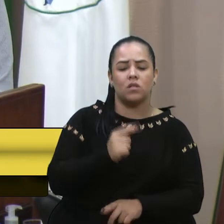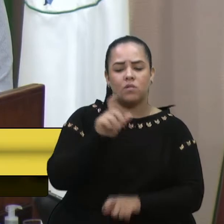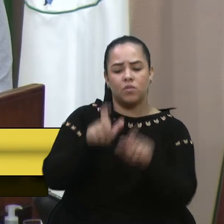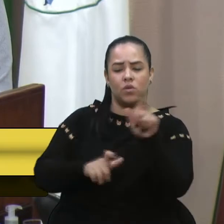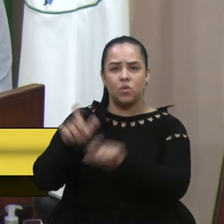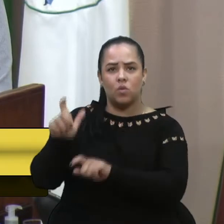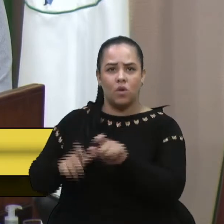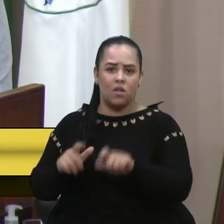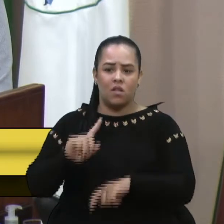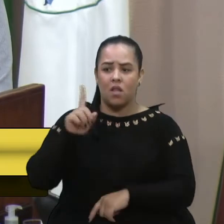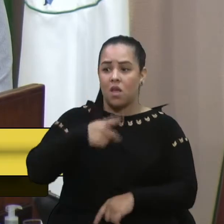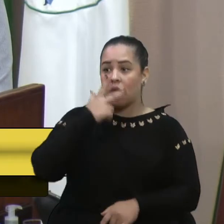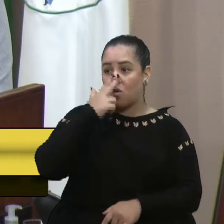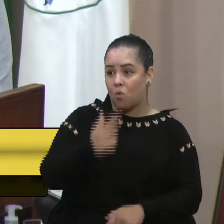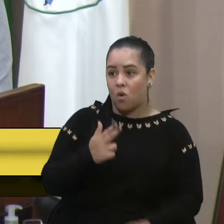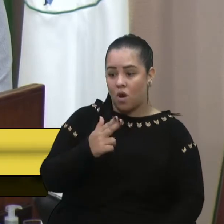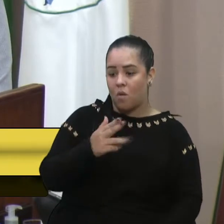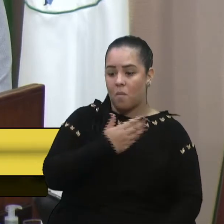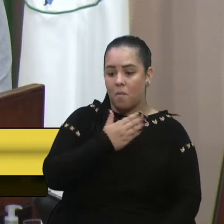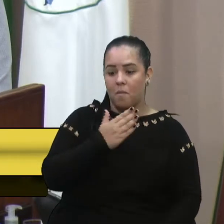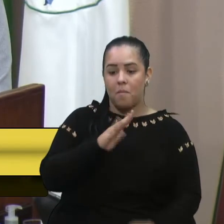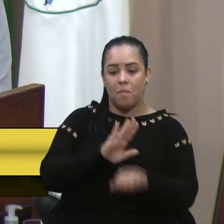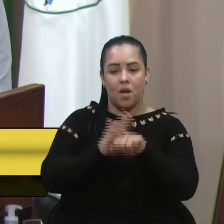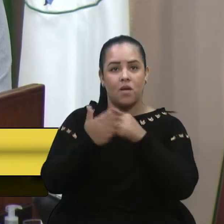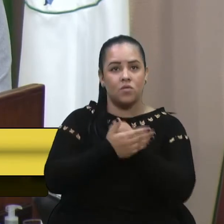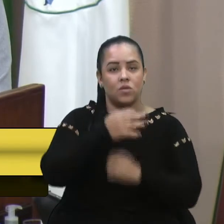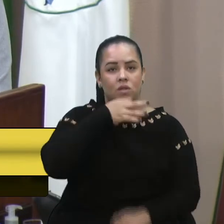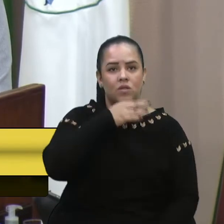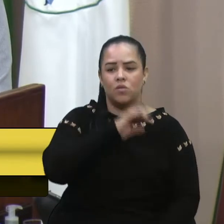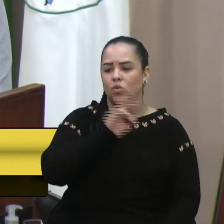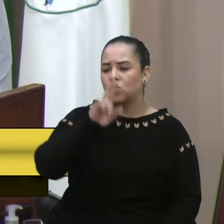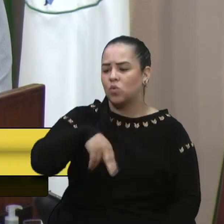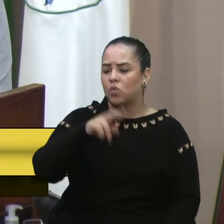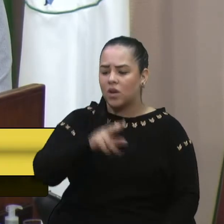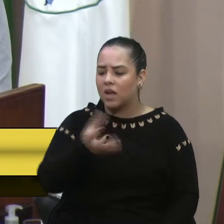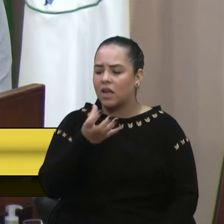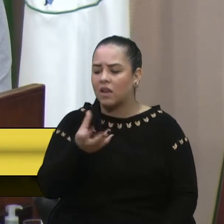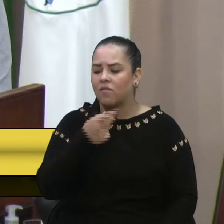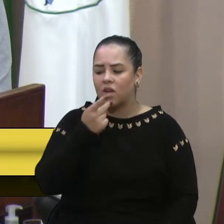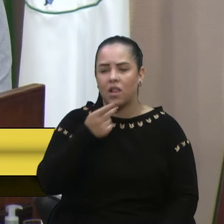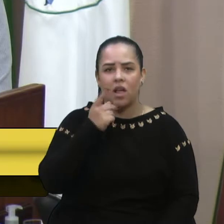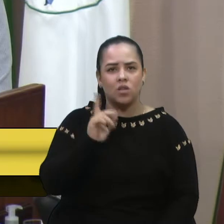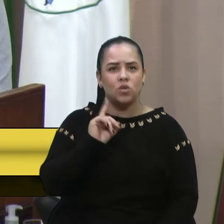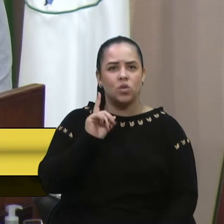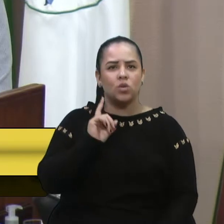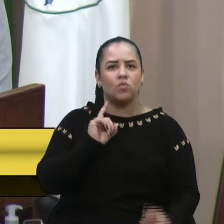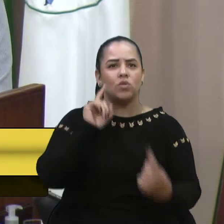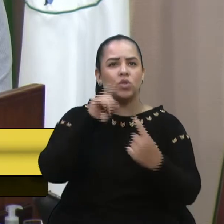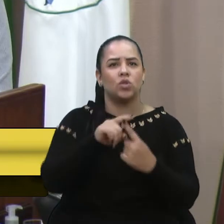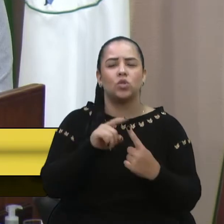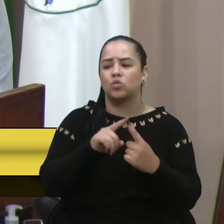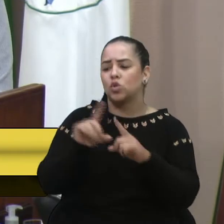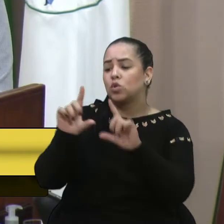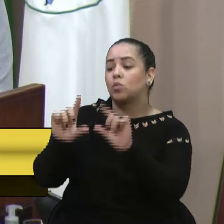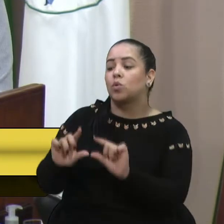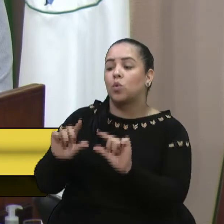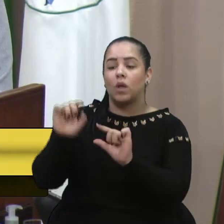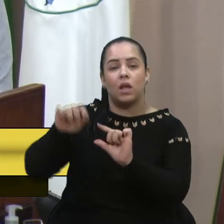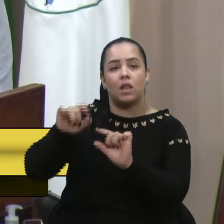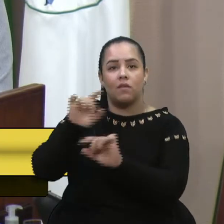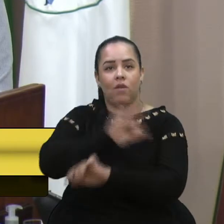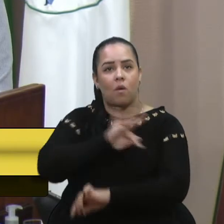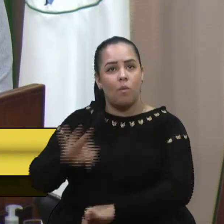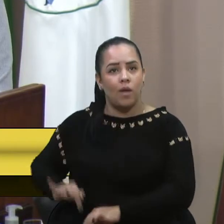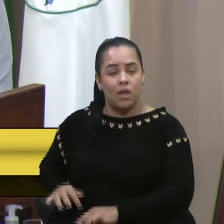um bairro de Caxias. Em nenhum momento, a nossa manifestação foi com o objetivo de menosprezar o município de Farropilha, até porque, se